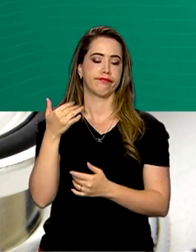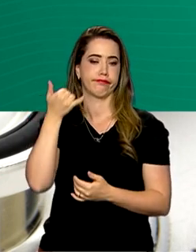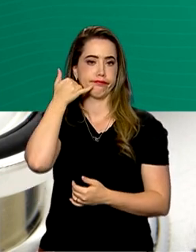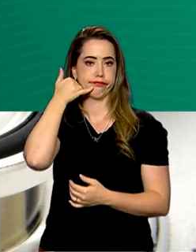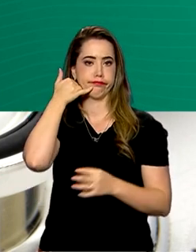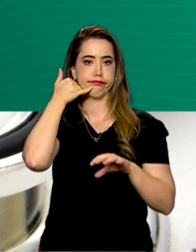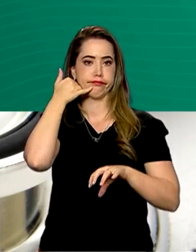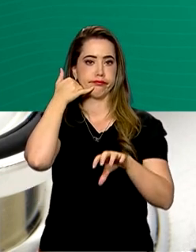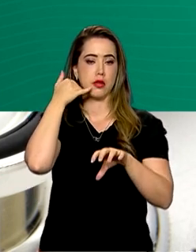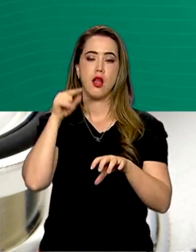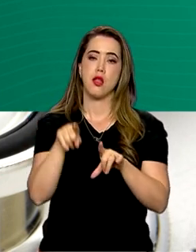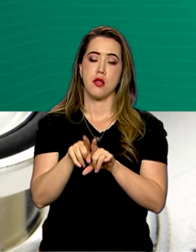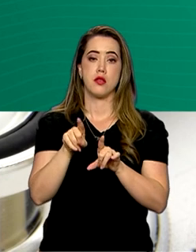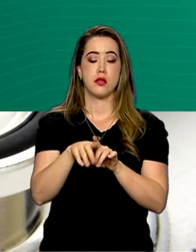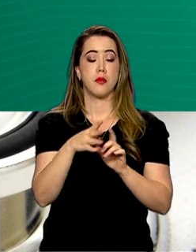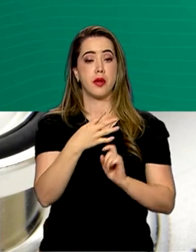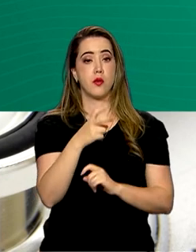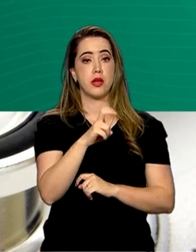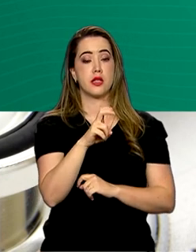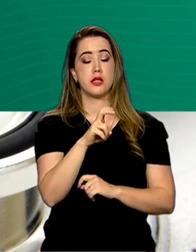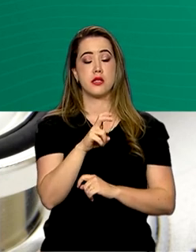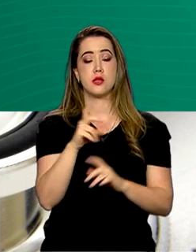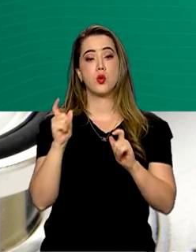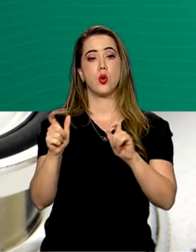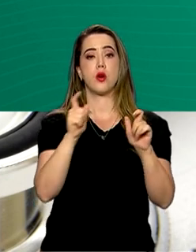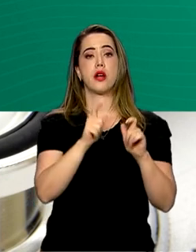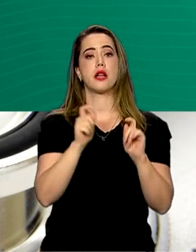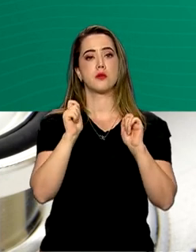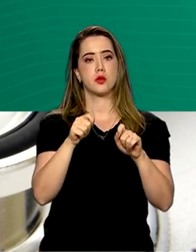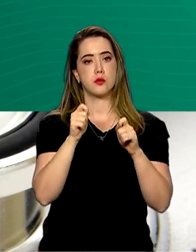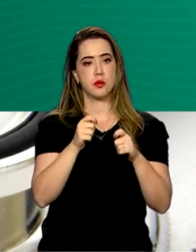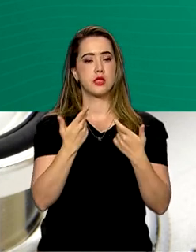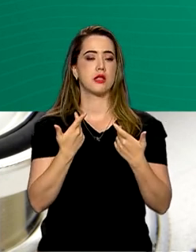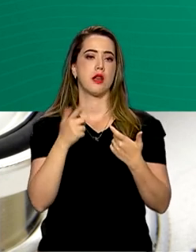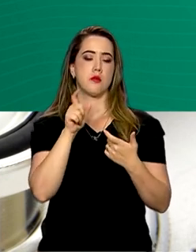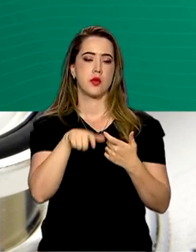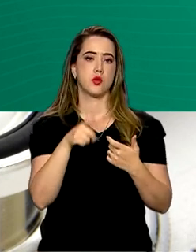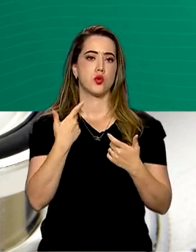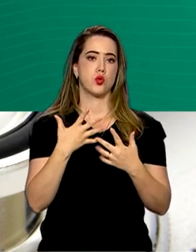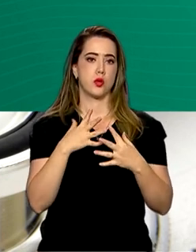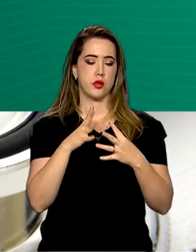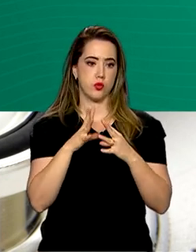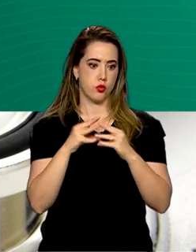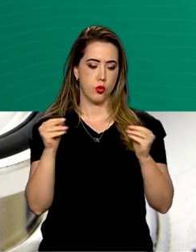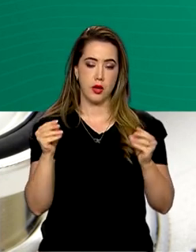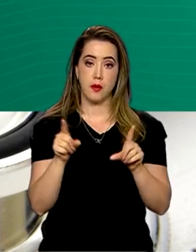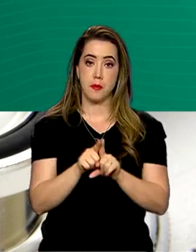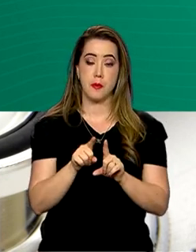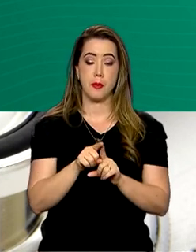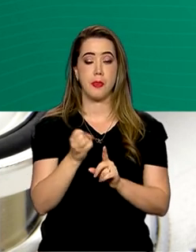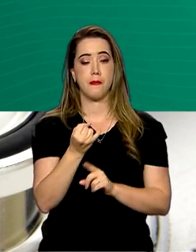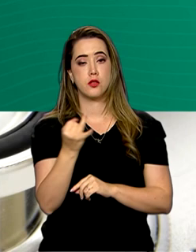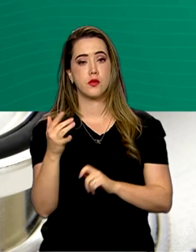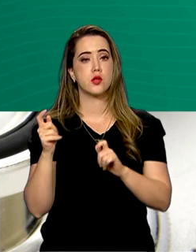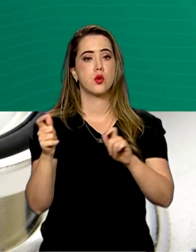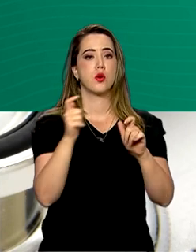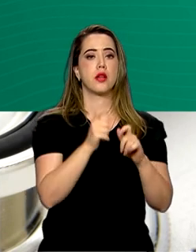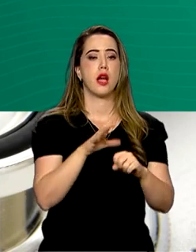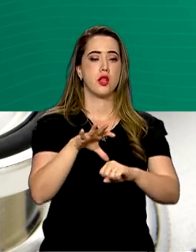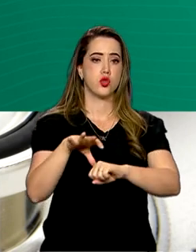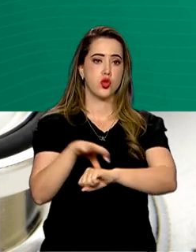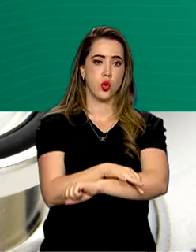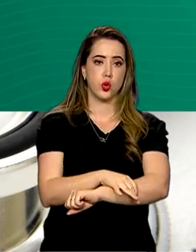especializados de reabilitação e 15 oficinas ortopédicas, a entrega de 200 novos centros de atenção